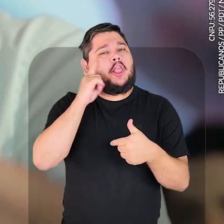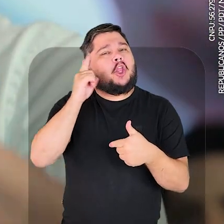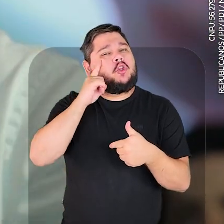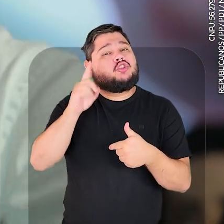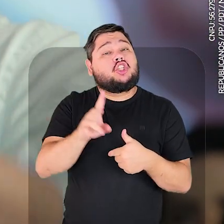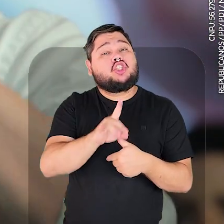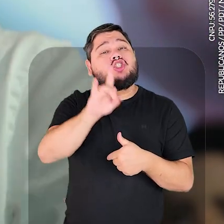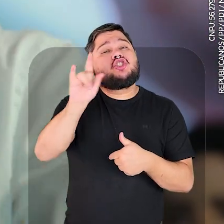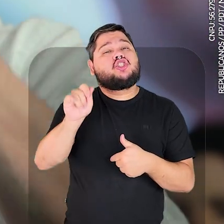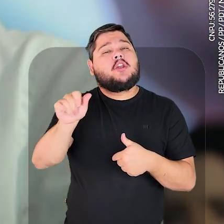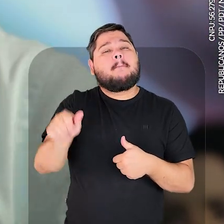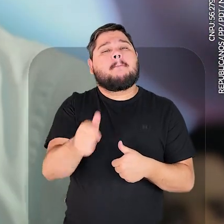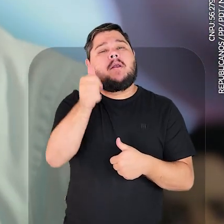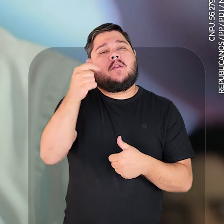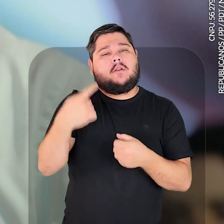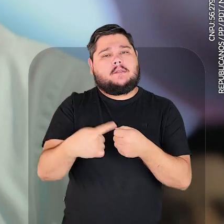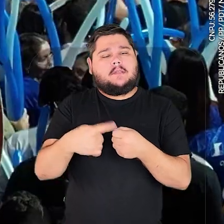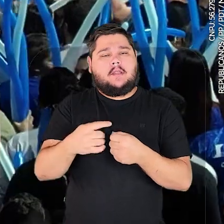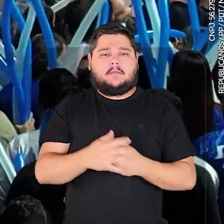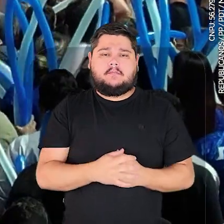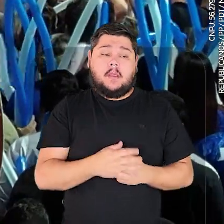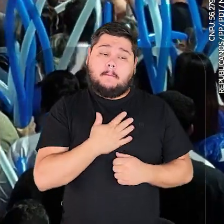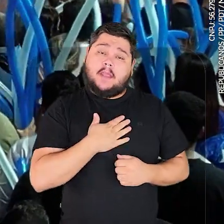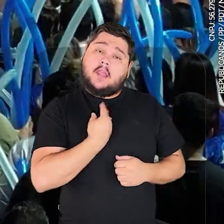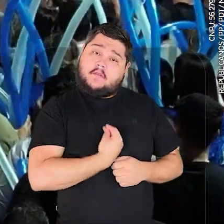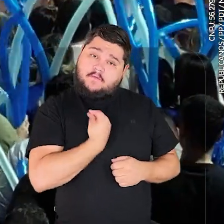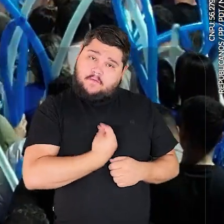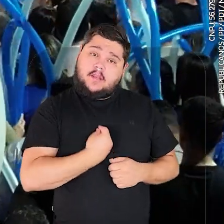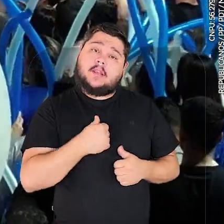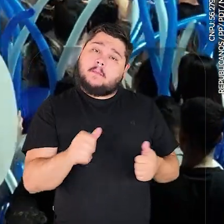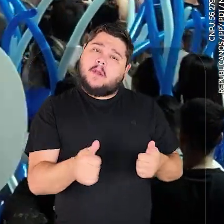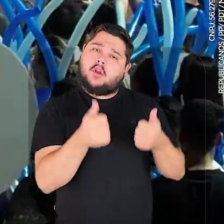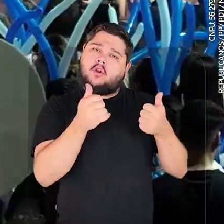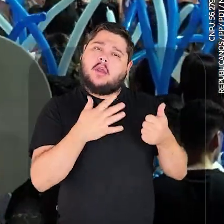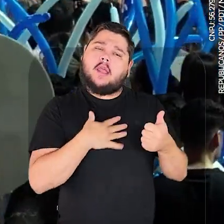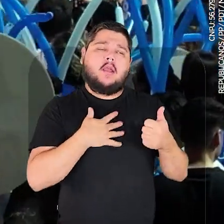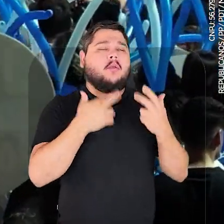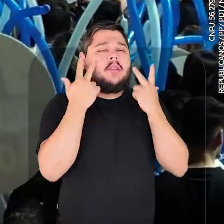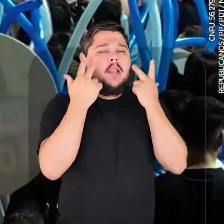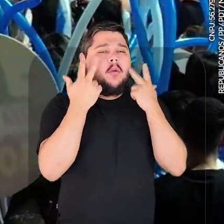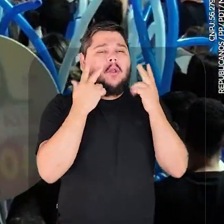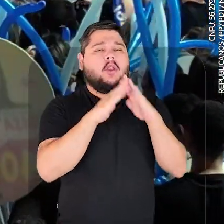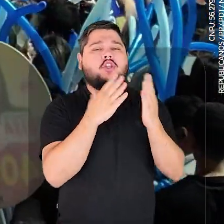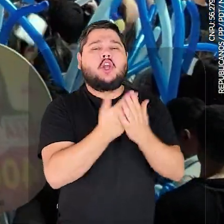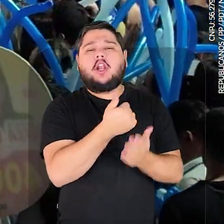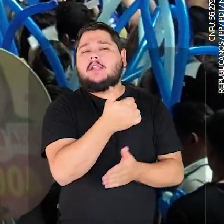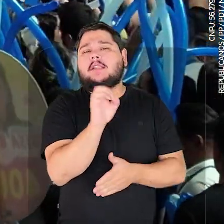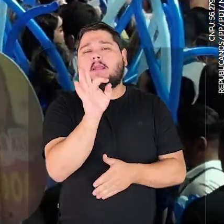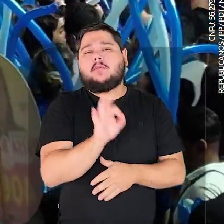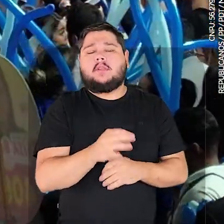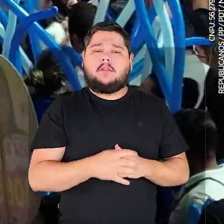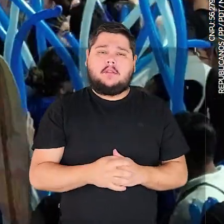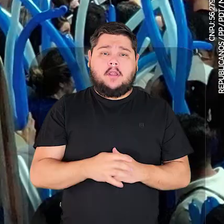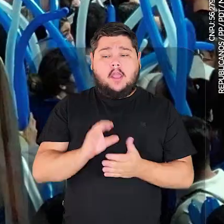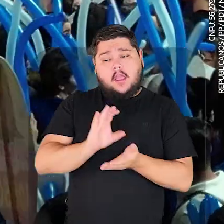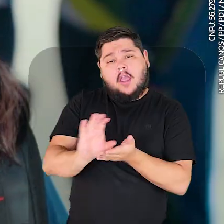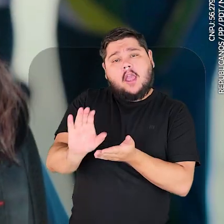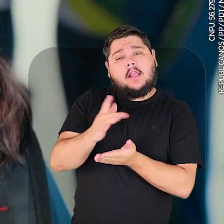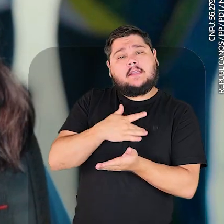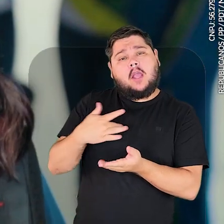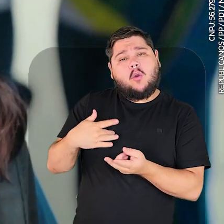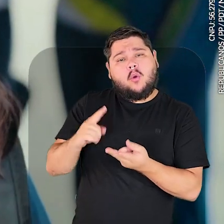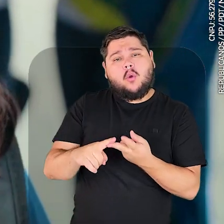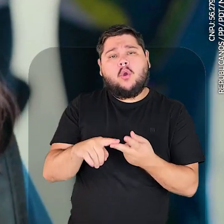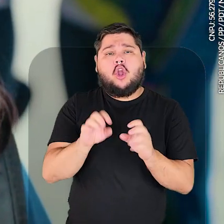todos os dias do nosso mandato e com total energia, trabalhando todos os dias para dias melhores para a nossa cidade.